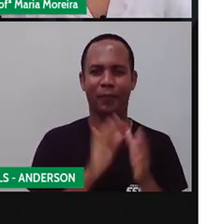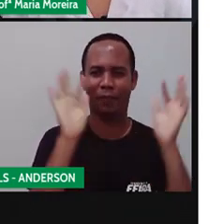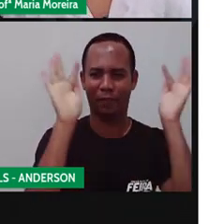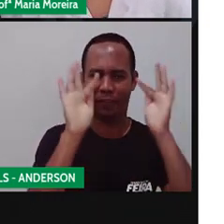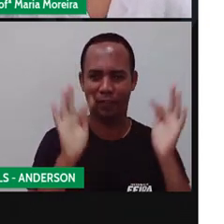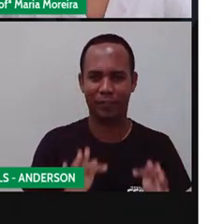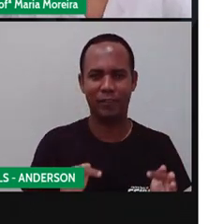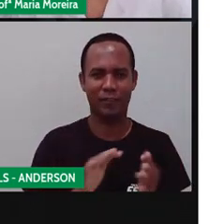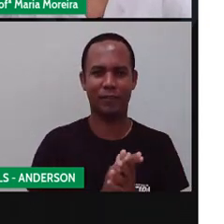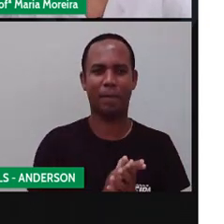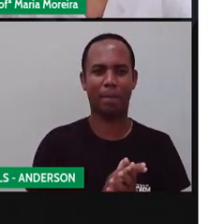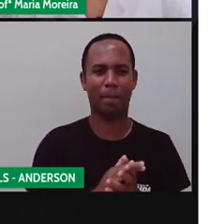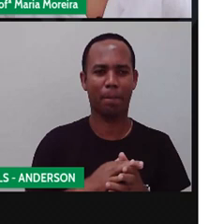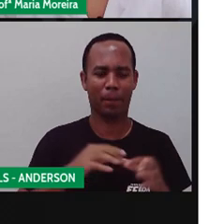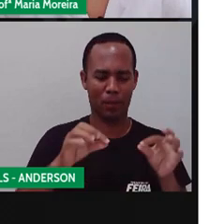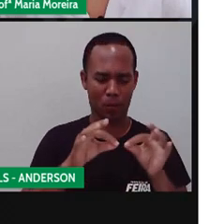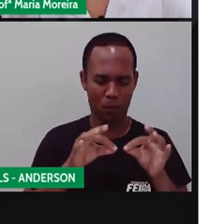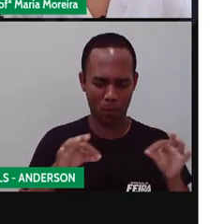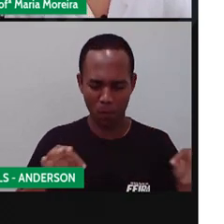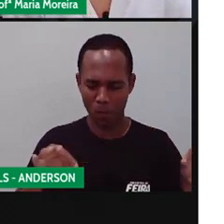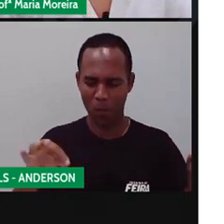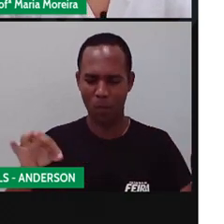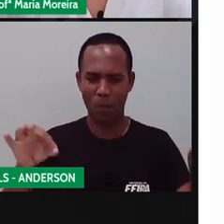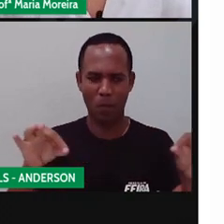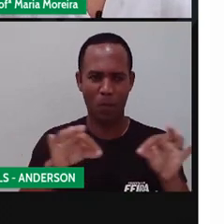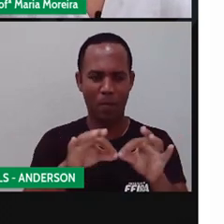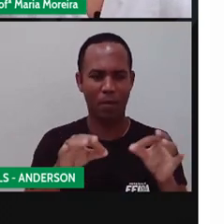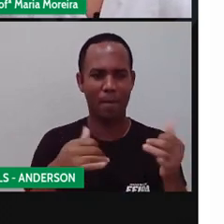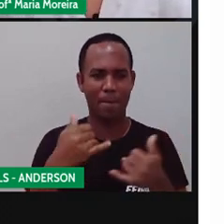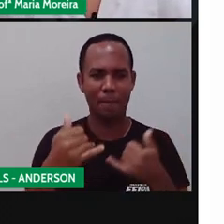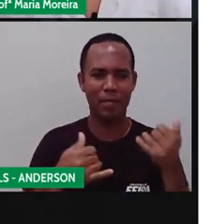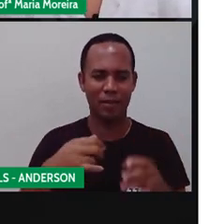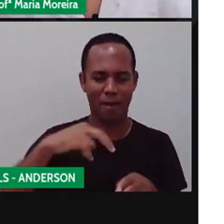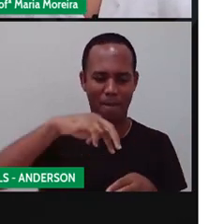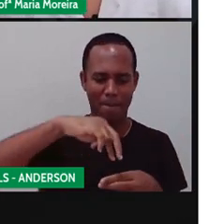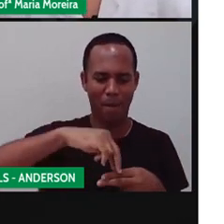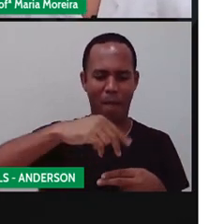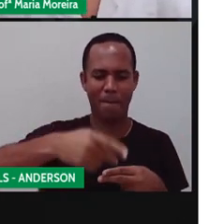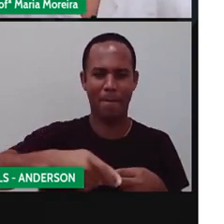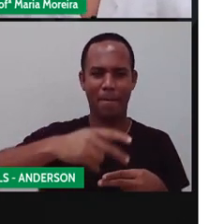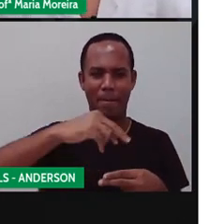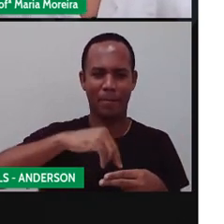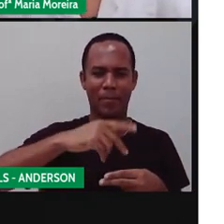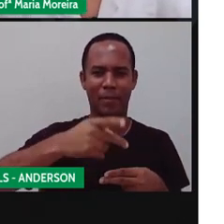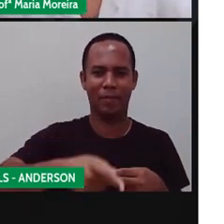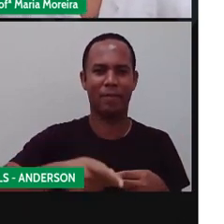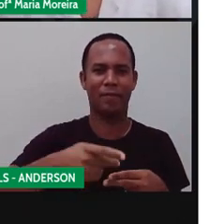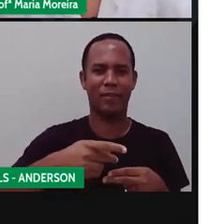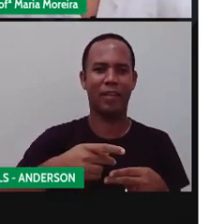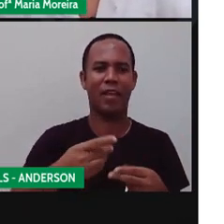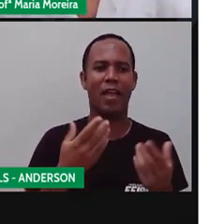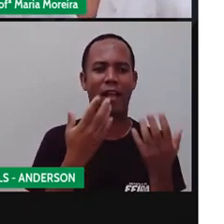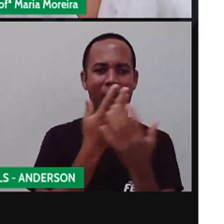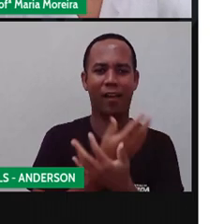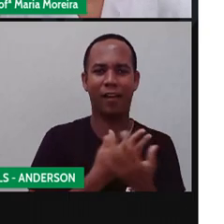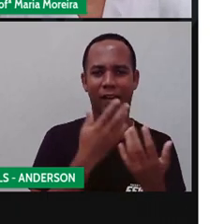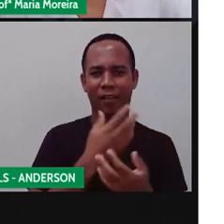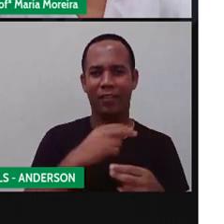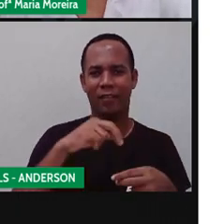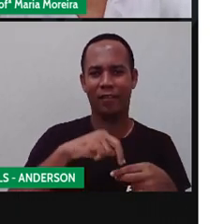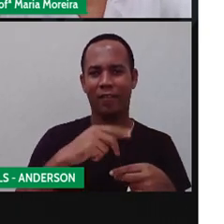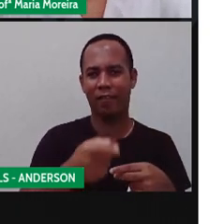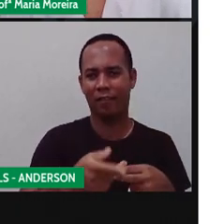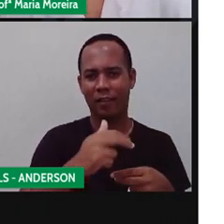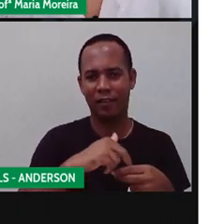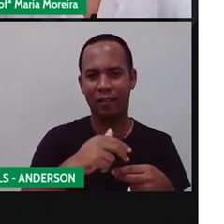coloca-o em volta das pernas, enquanto a do meio salta e canta. Mete, mete, tira, tira. Mete e vai